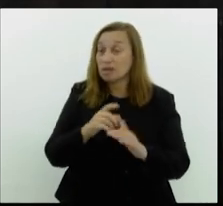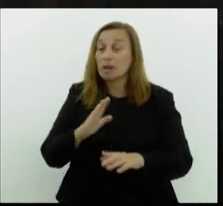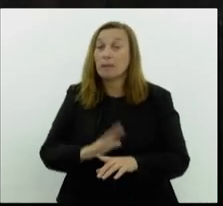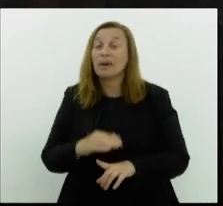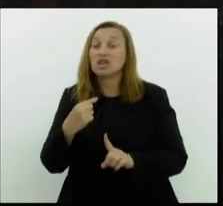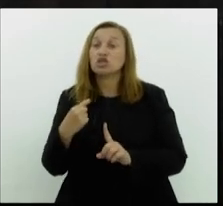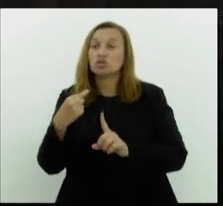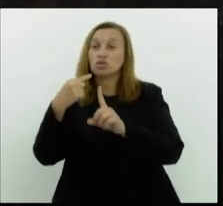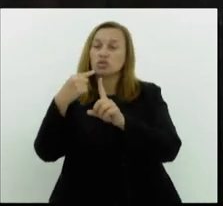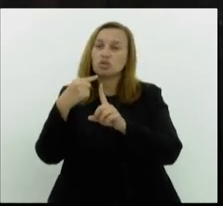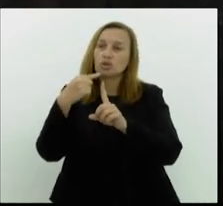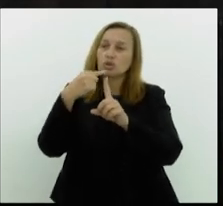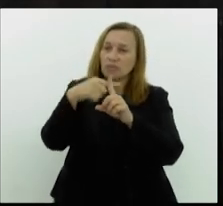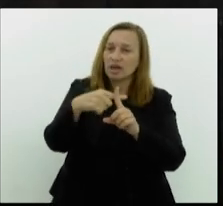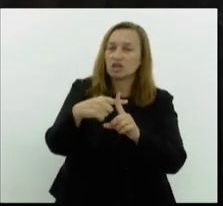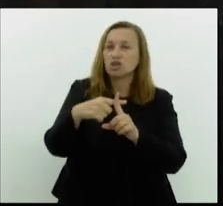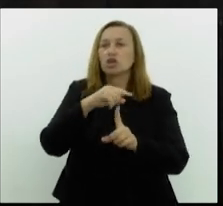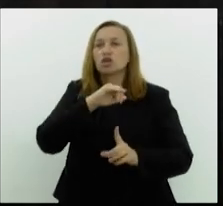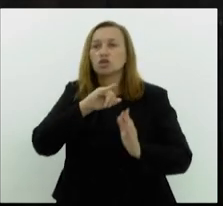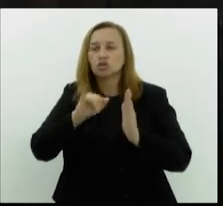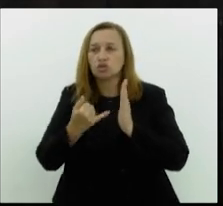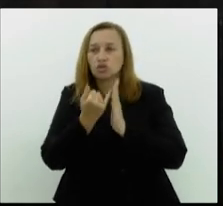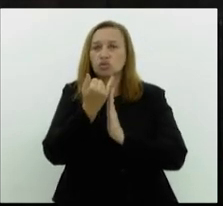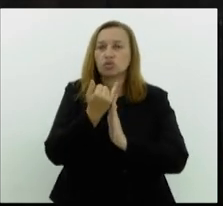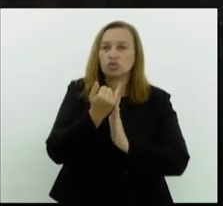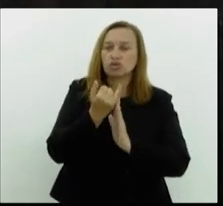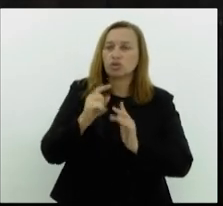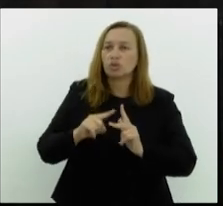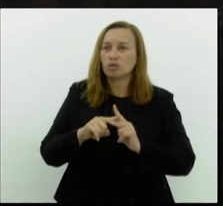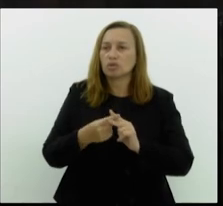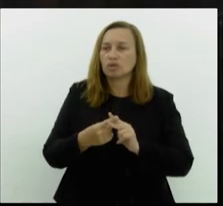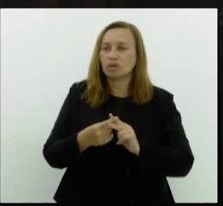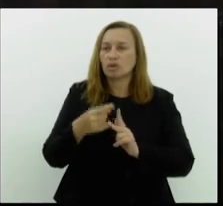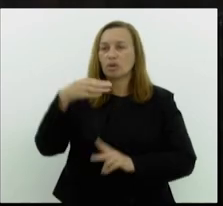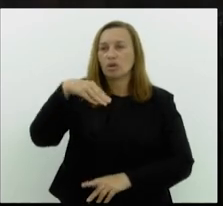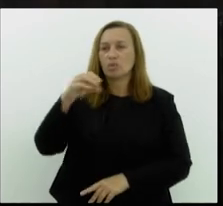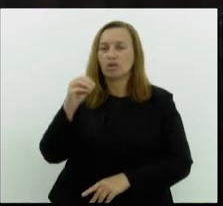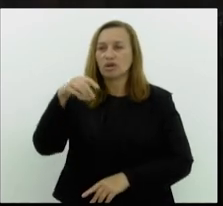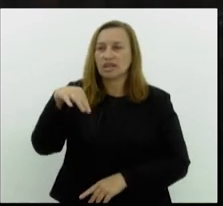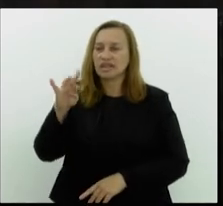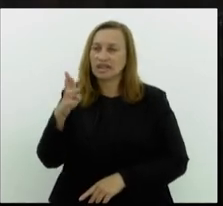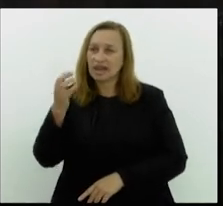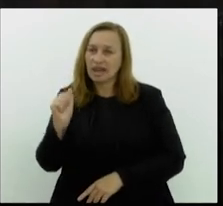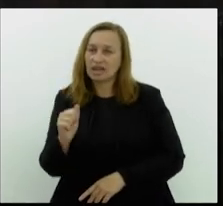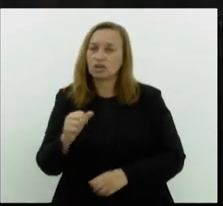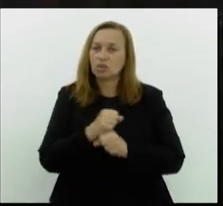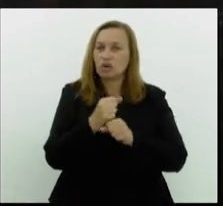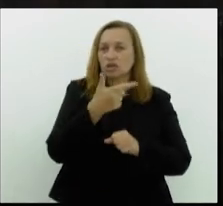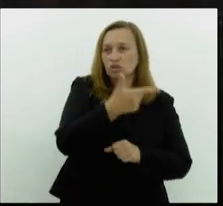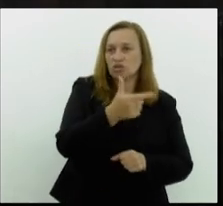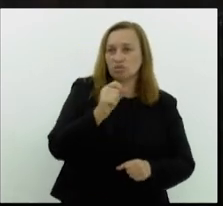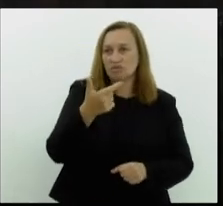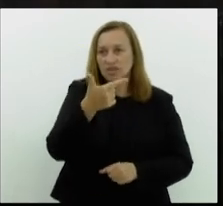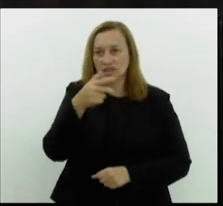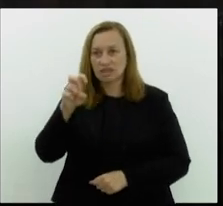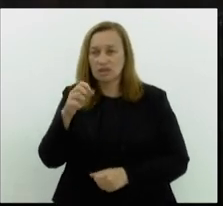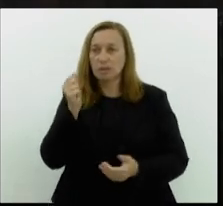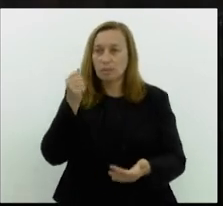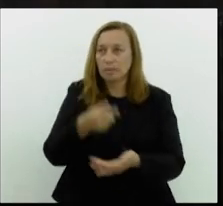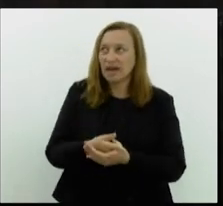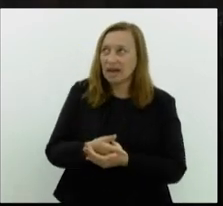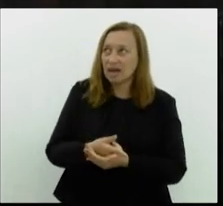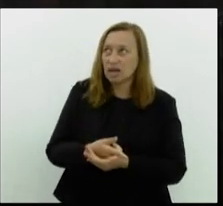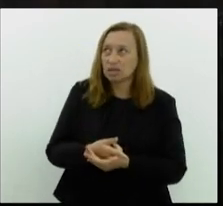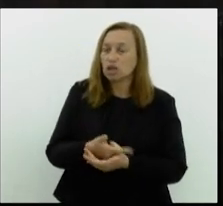juros e correção monetária. No ano de 2025, nós temos que pagar